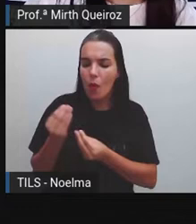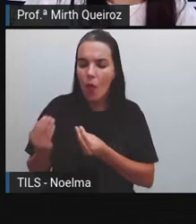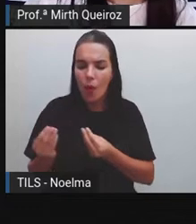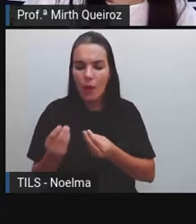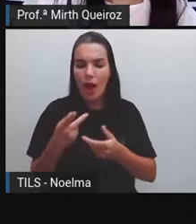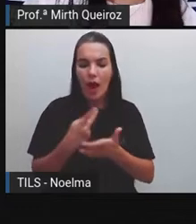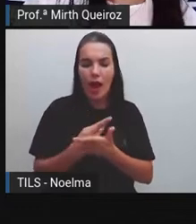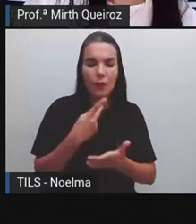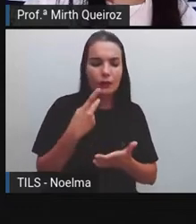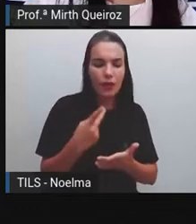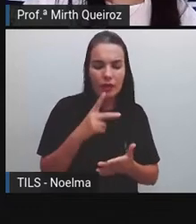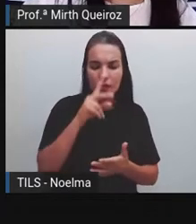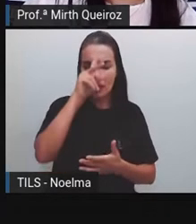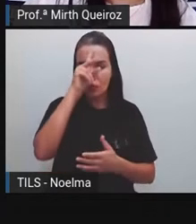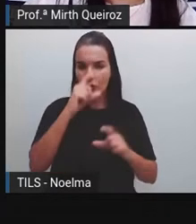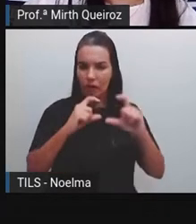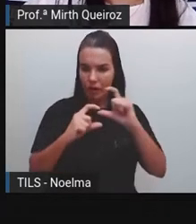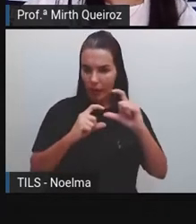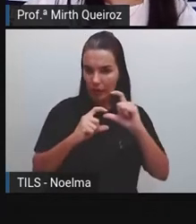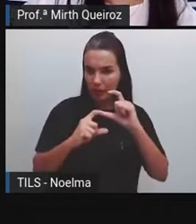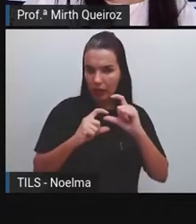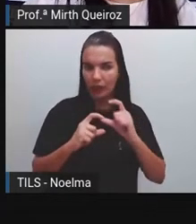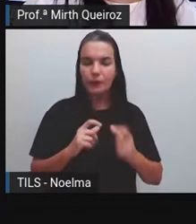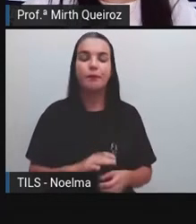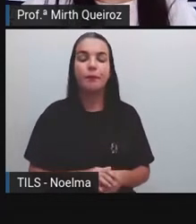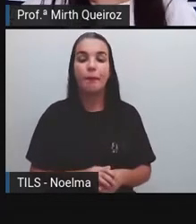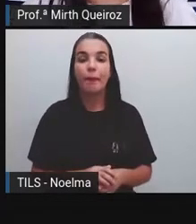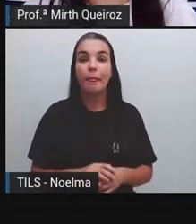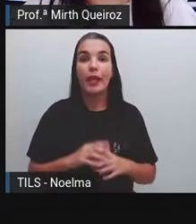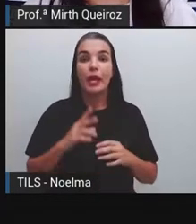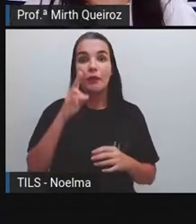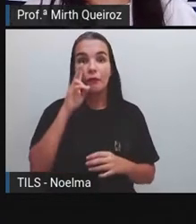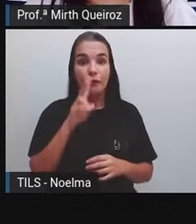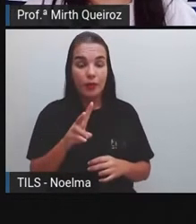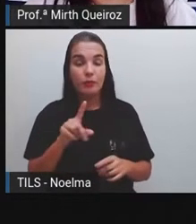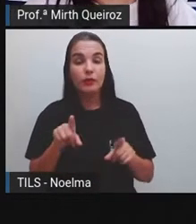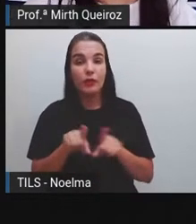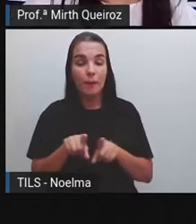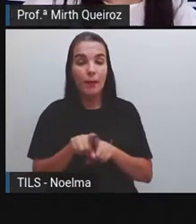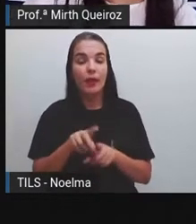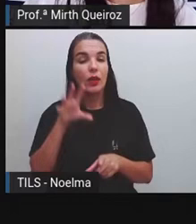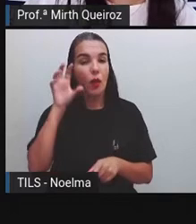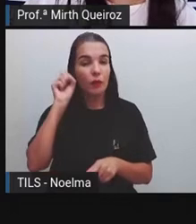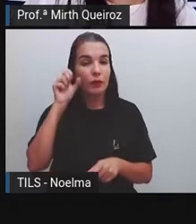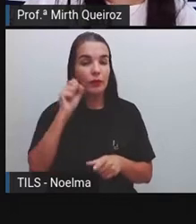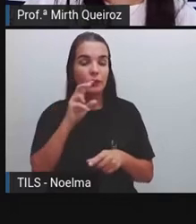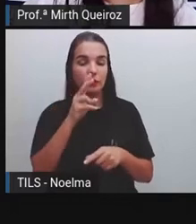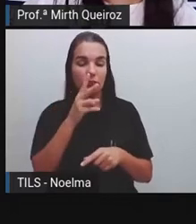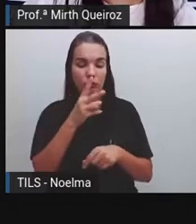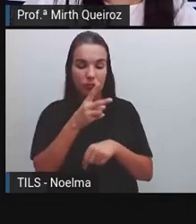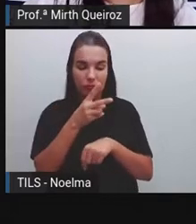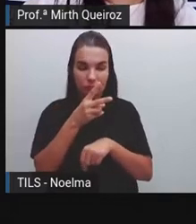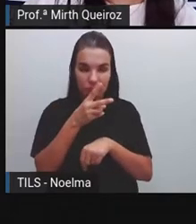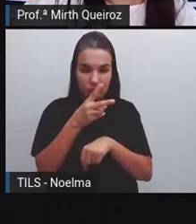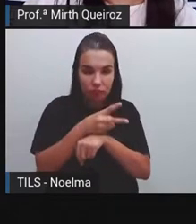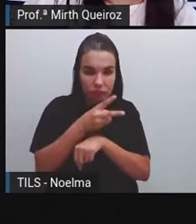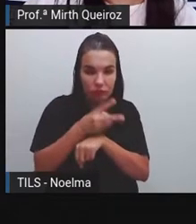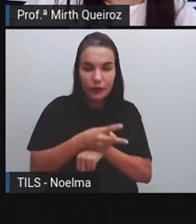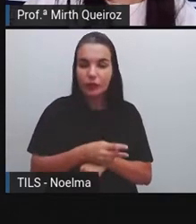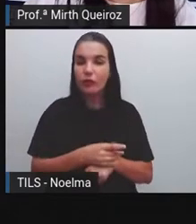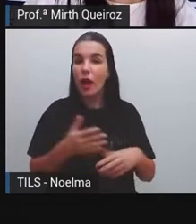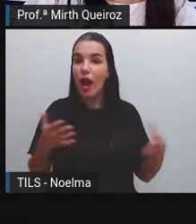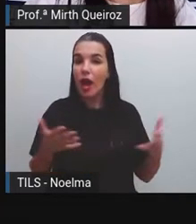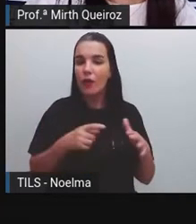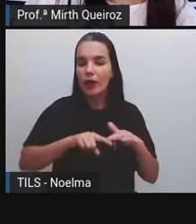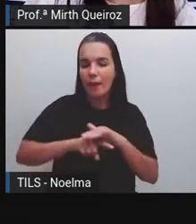sobre alguns elementos de forma bem superficial, ouvimos uma história em quadrinhos e agora nós vamos estudar mais a fundo